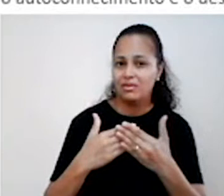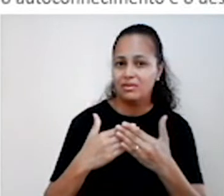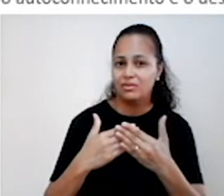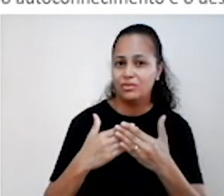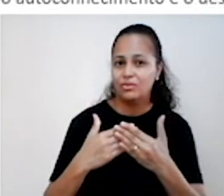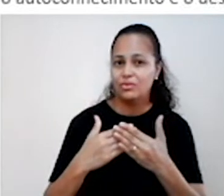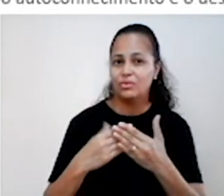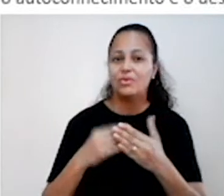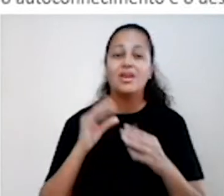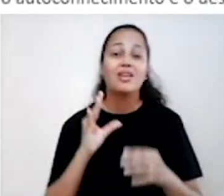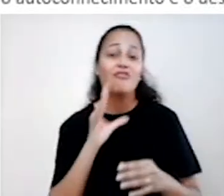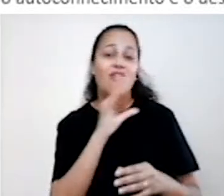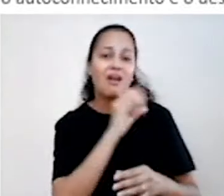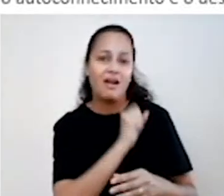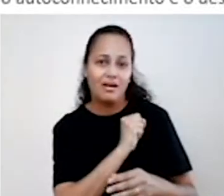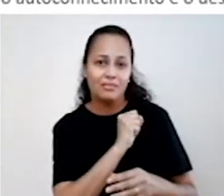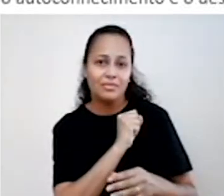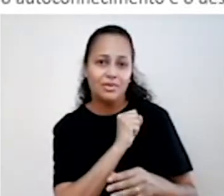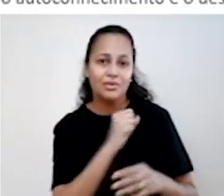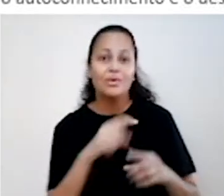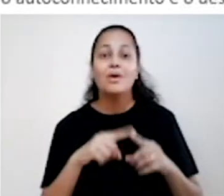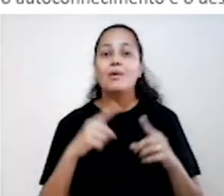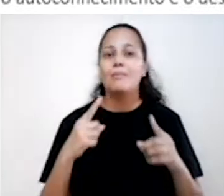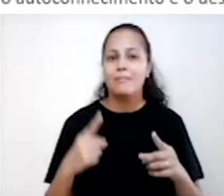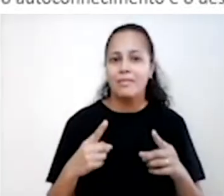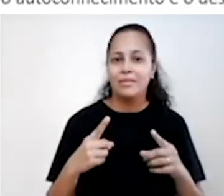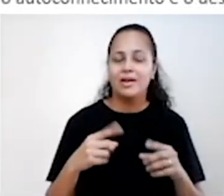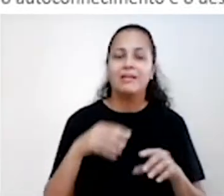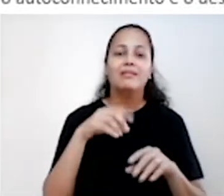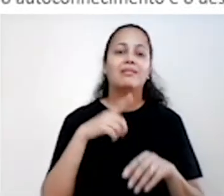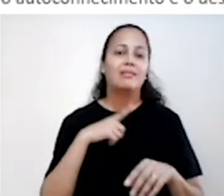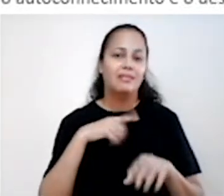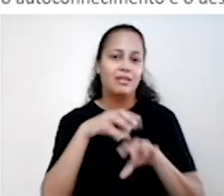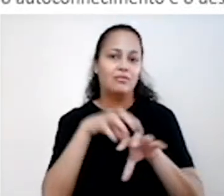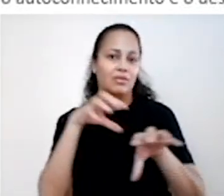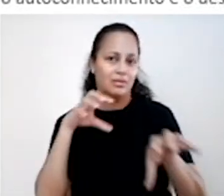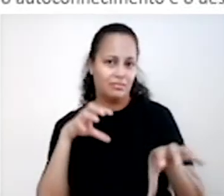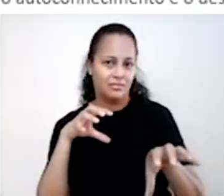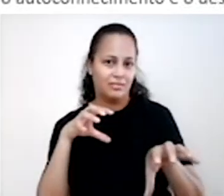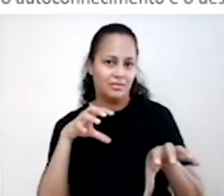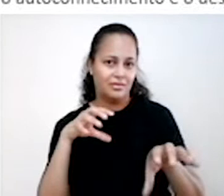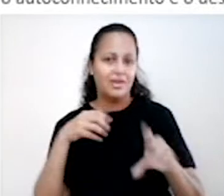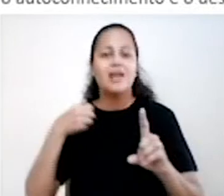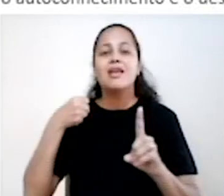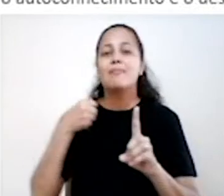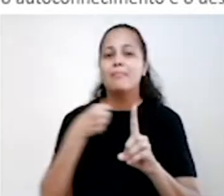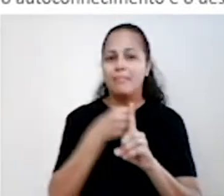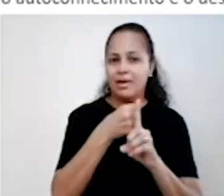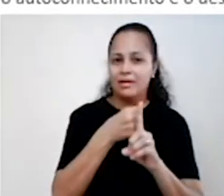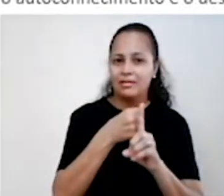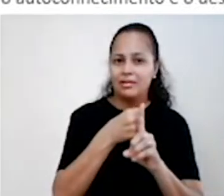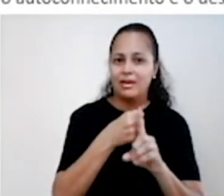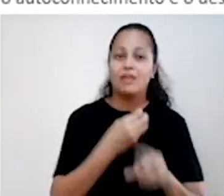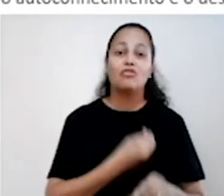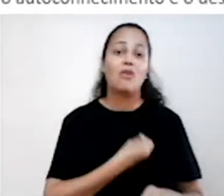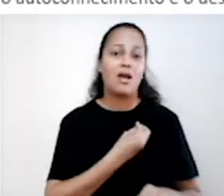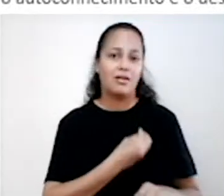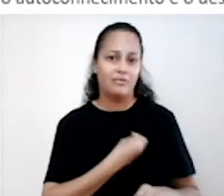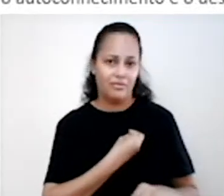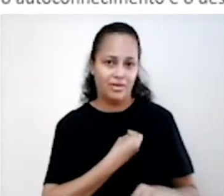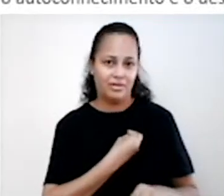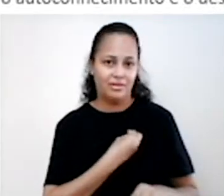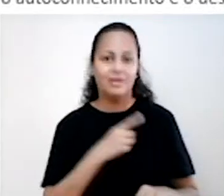muito rápida do sistema educacional para o ensino remoto, e como isso tem impactado a vida acadêmica de vocês.